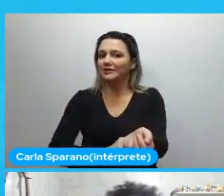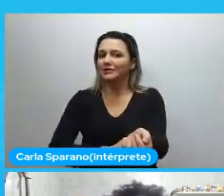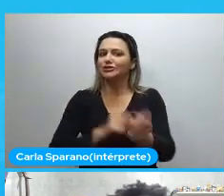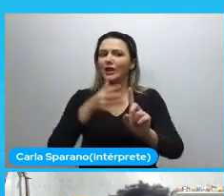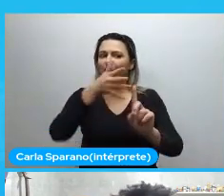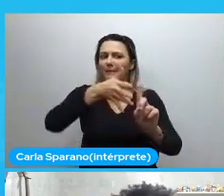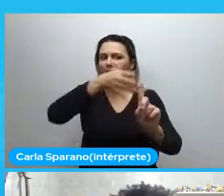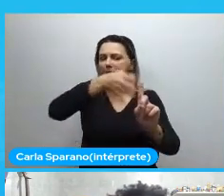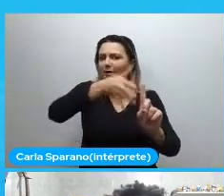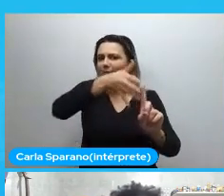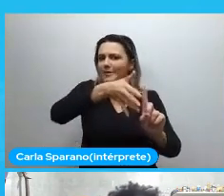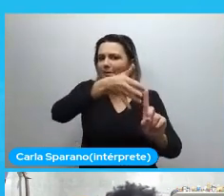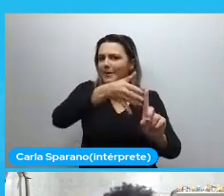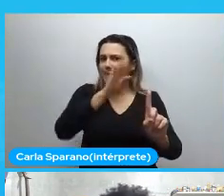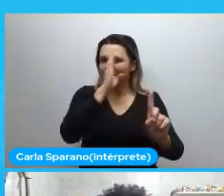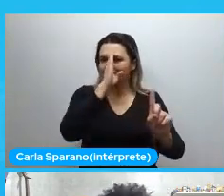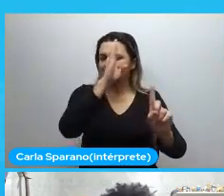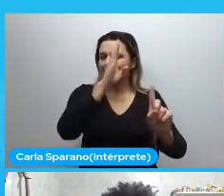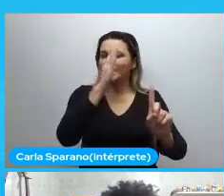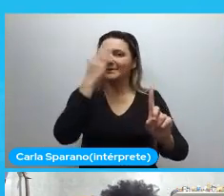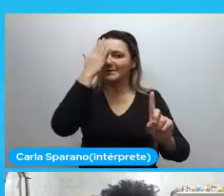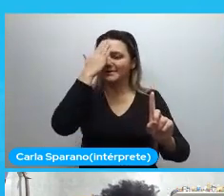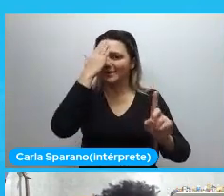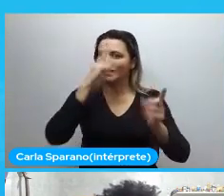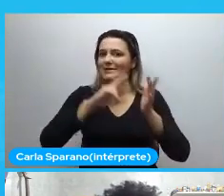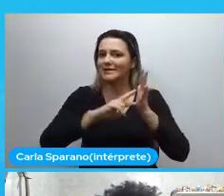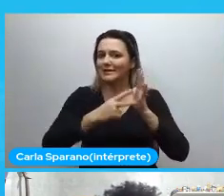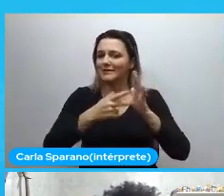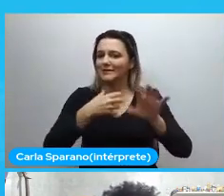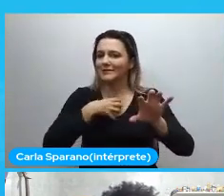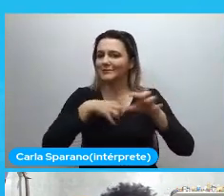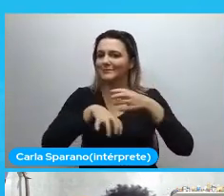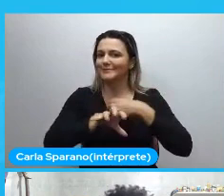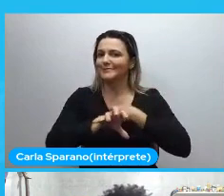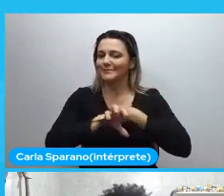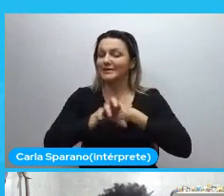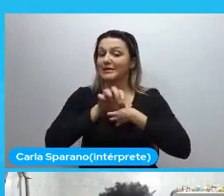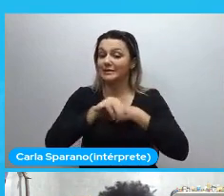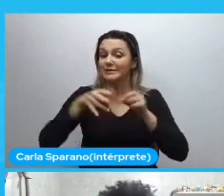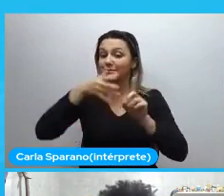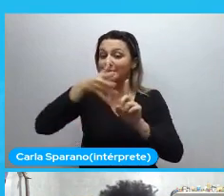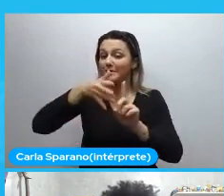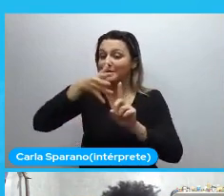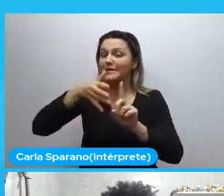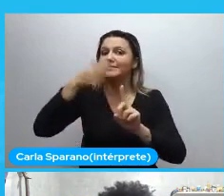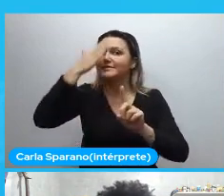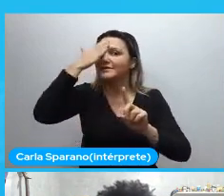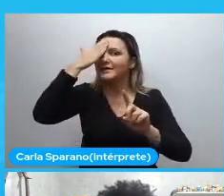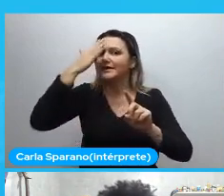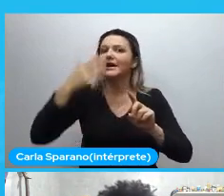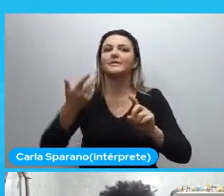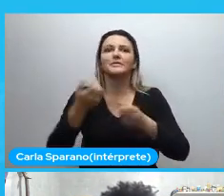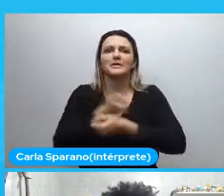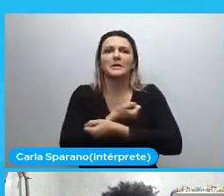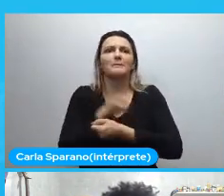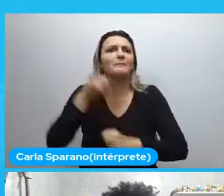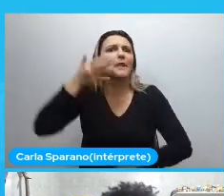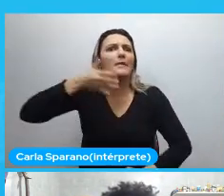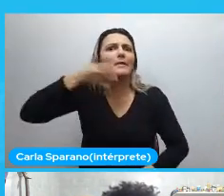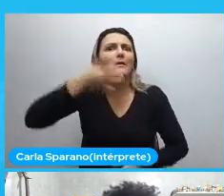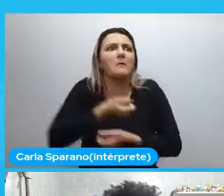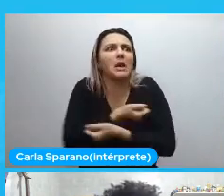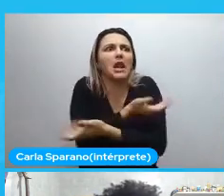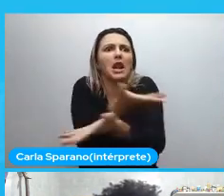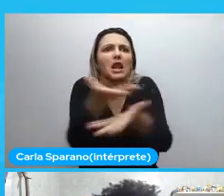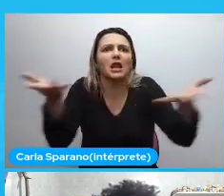em algum momento sabe o que é isso, sabe o que eu estou dizendo. Mas até quem já palestrou sabe o que é. Você está falando para um monte de gente. E